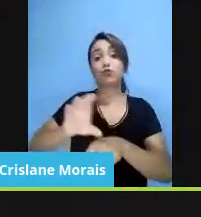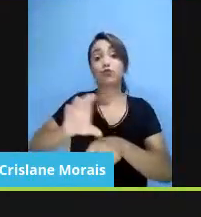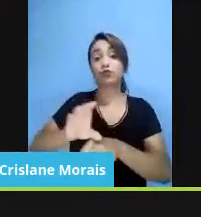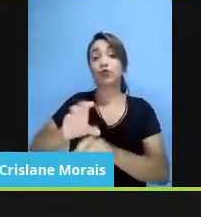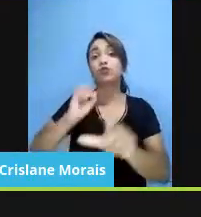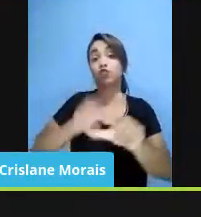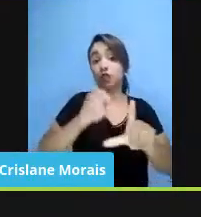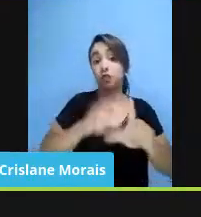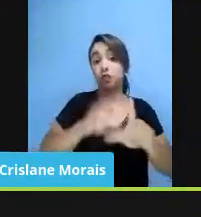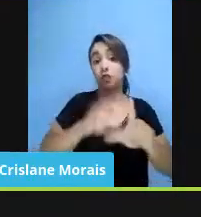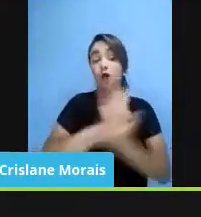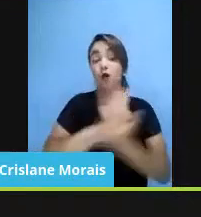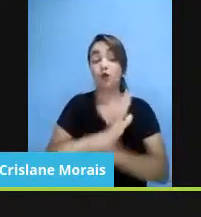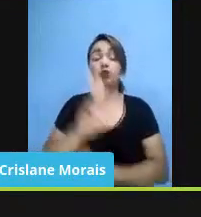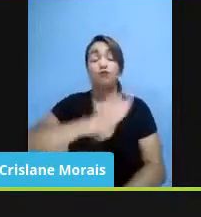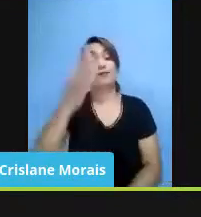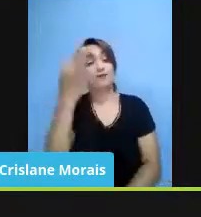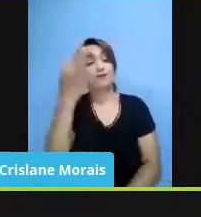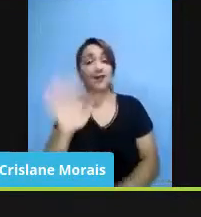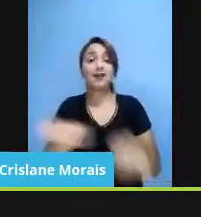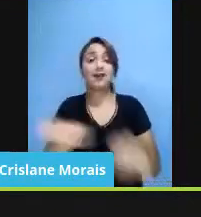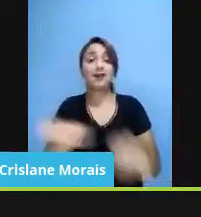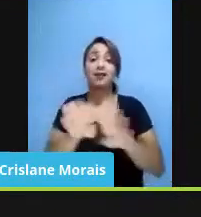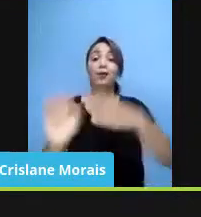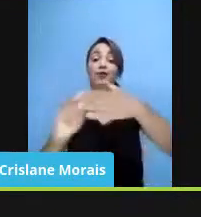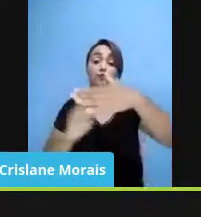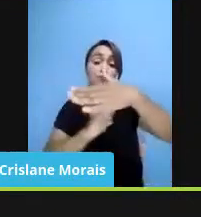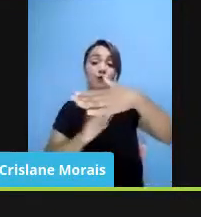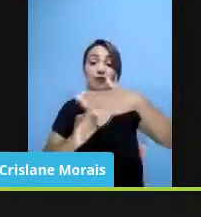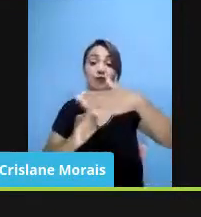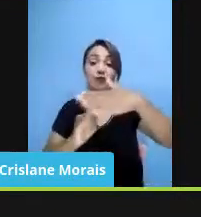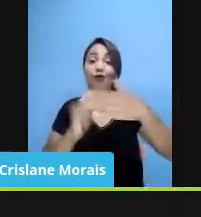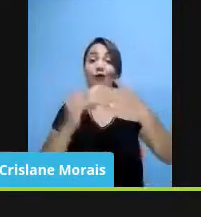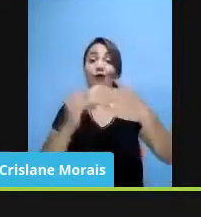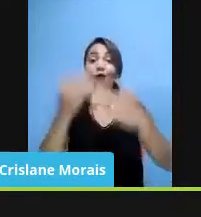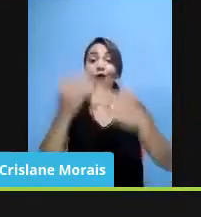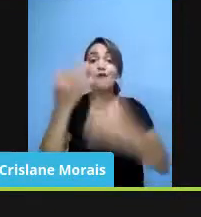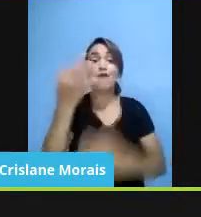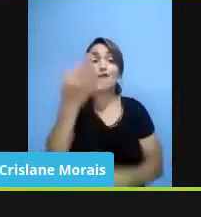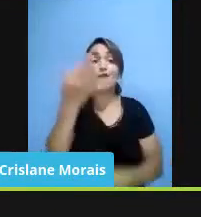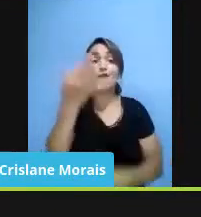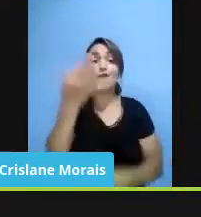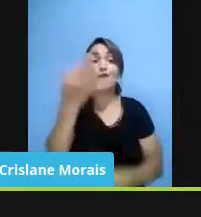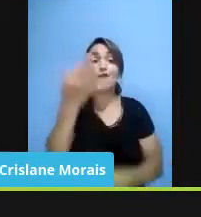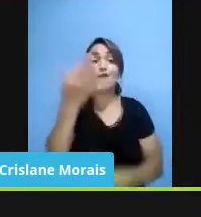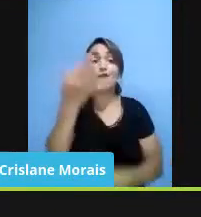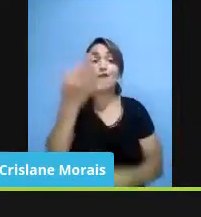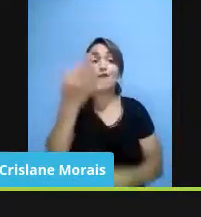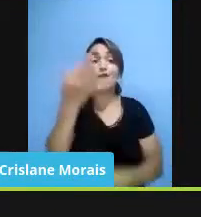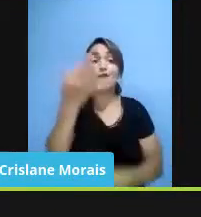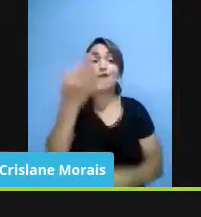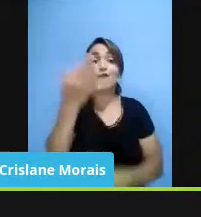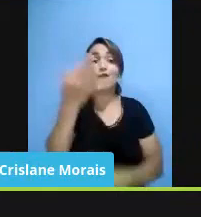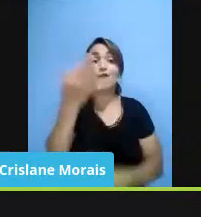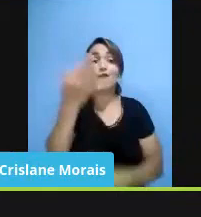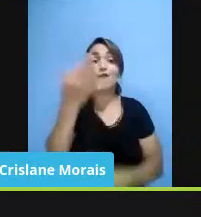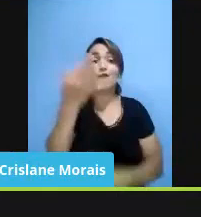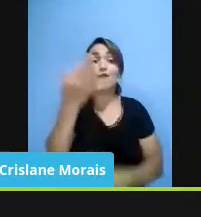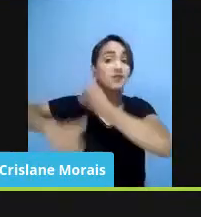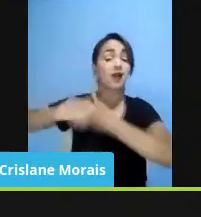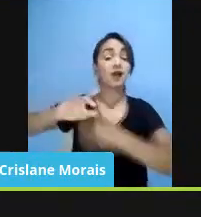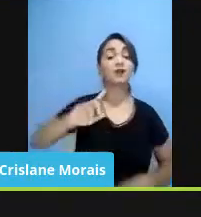federais e dos institutos federais de educação. Então, nós temos um passado que nos